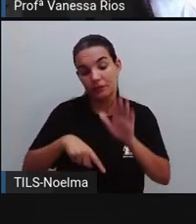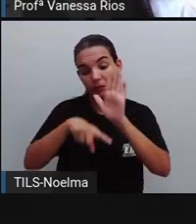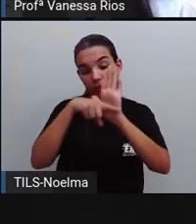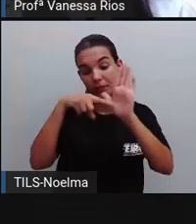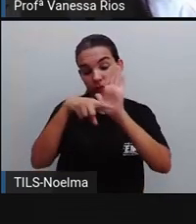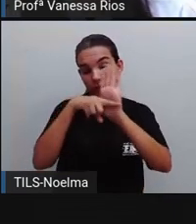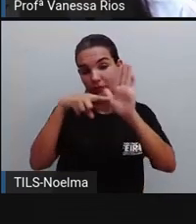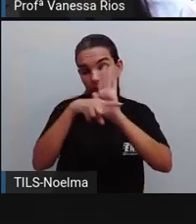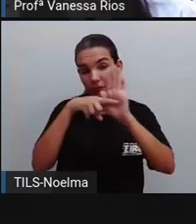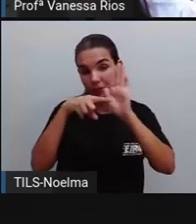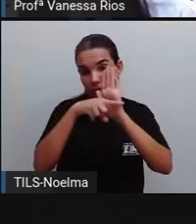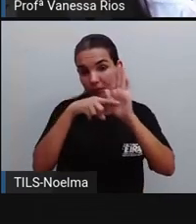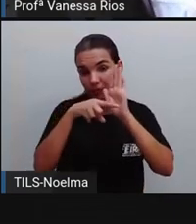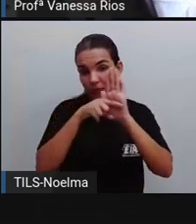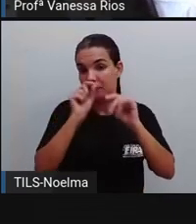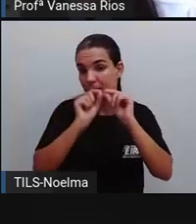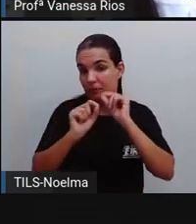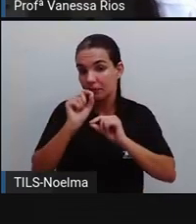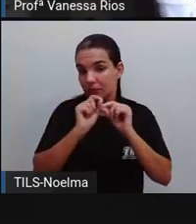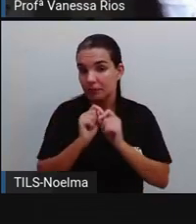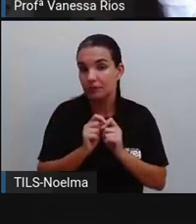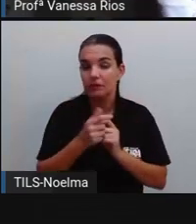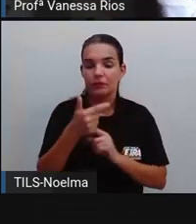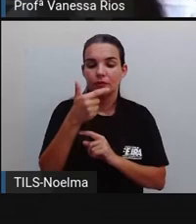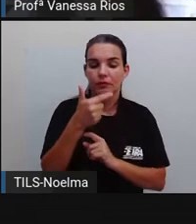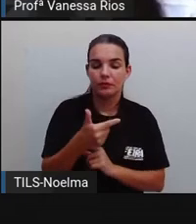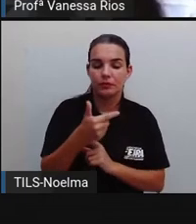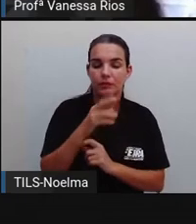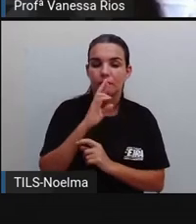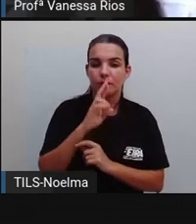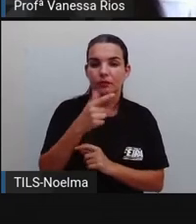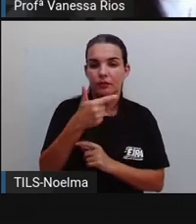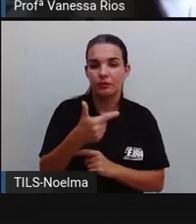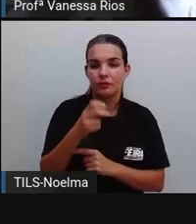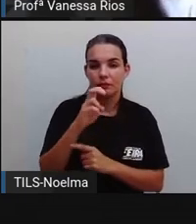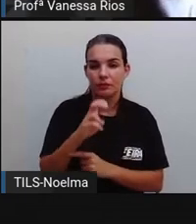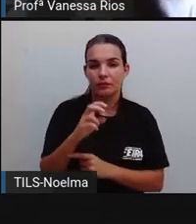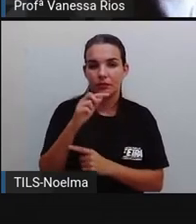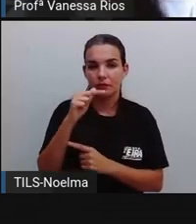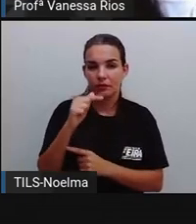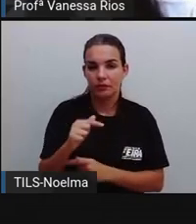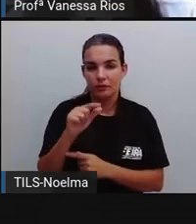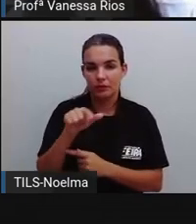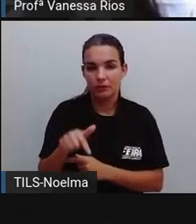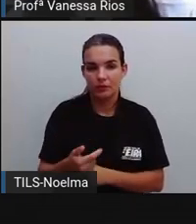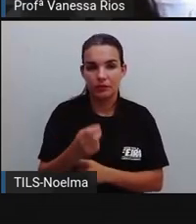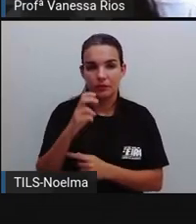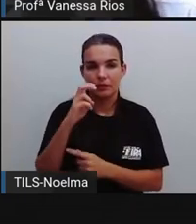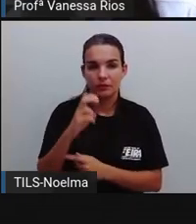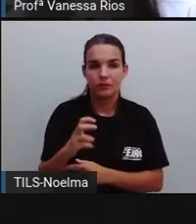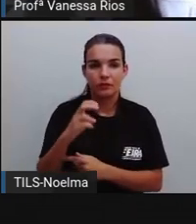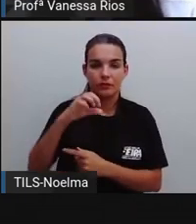Fazendo essa subtração, a gente encontra a resposta de R$257